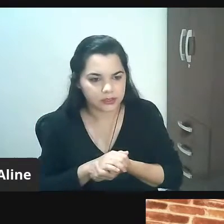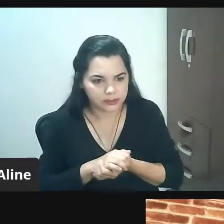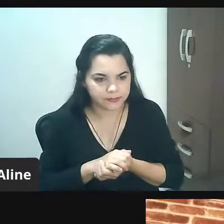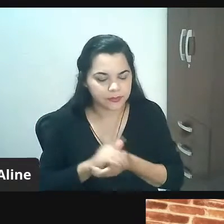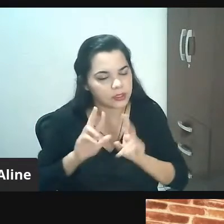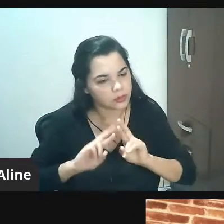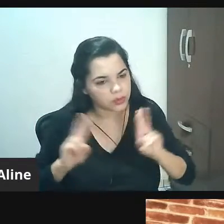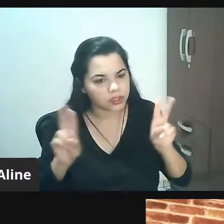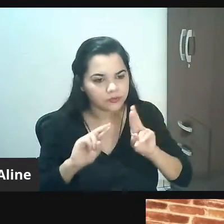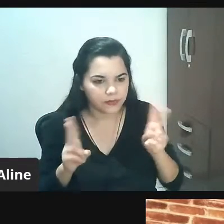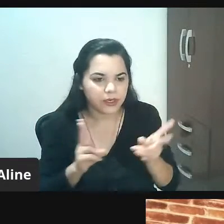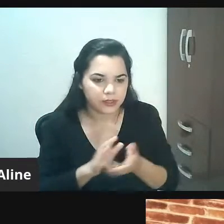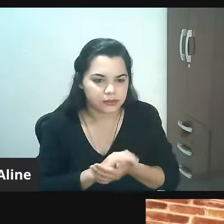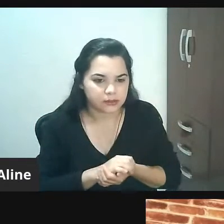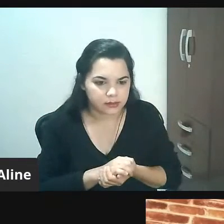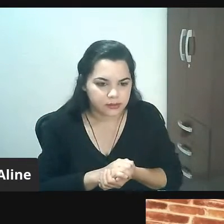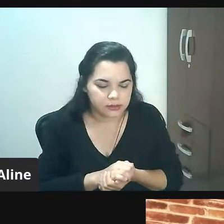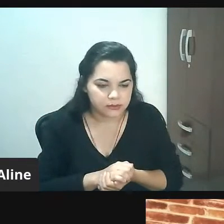diferente